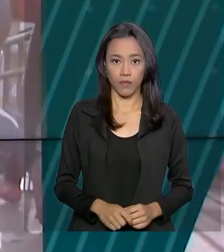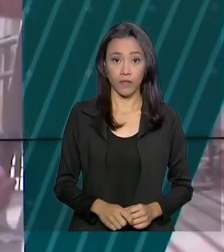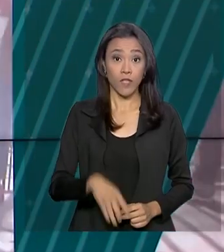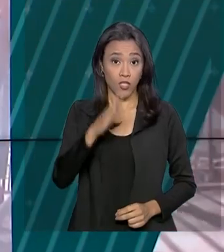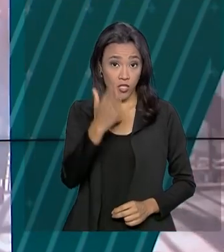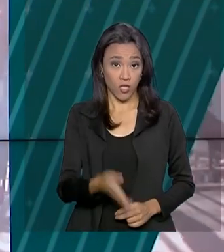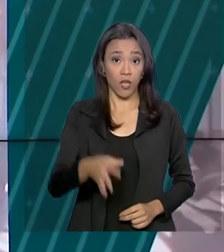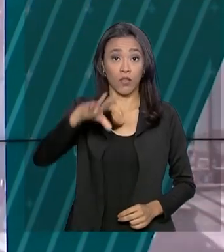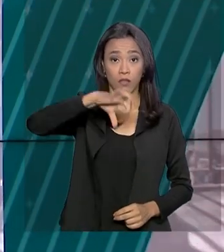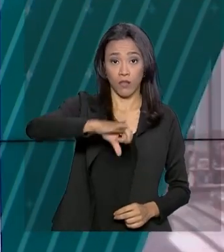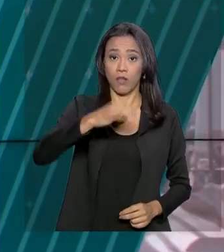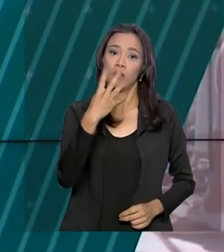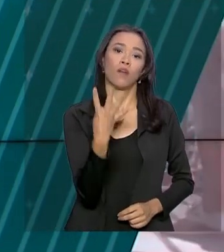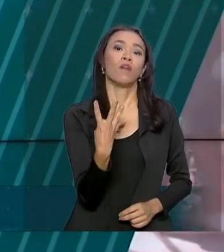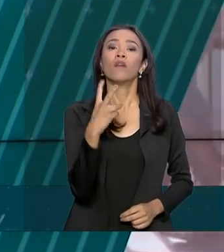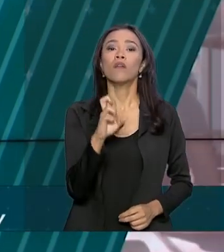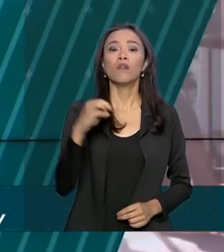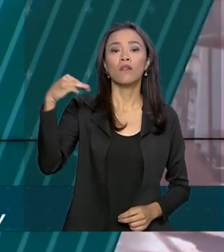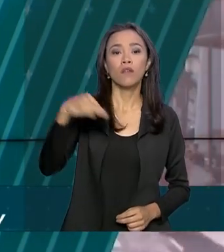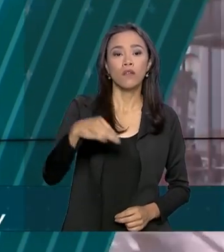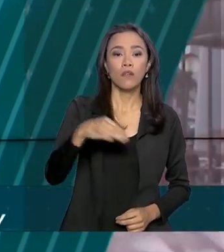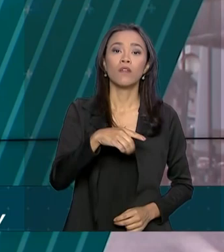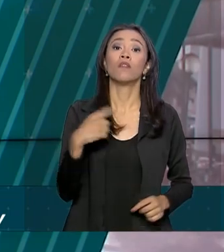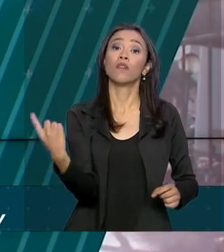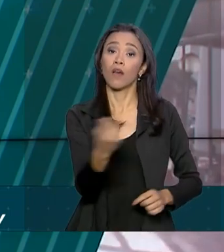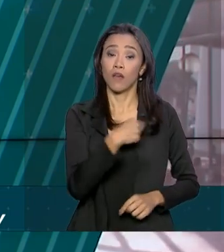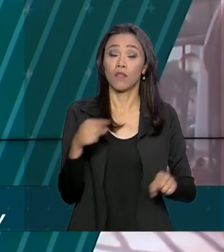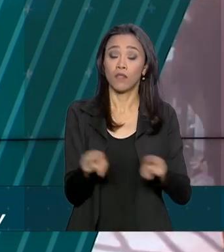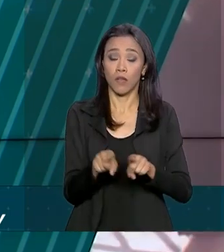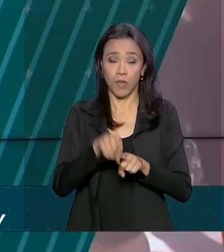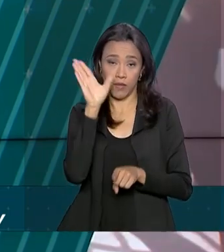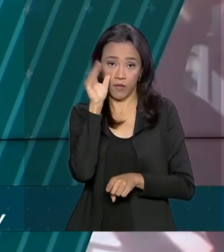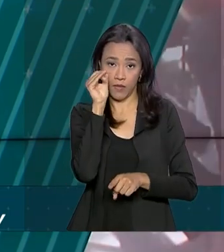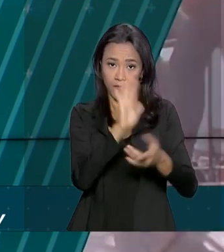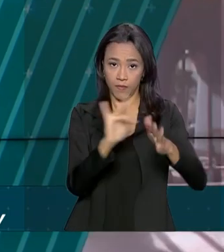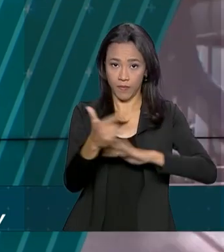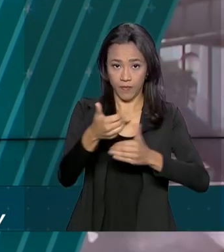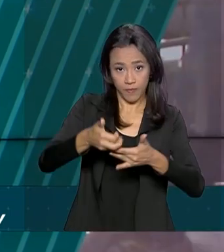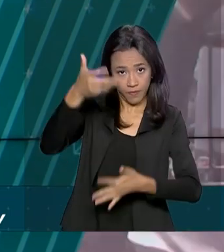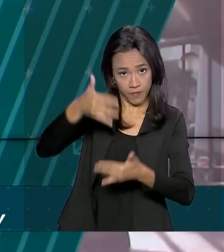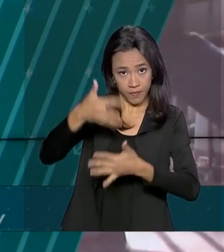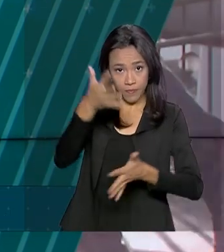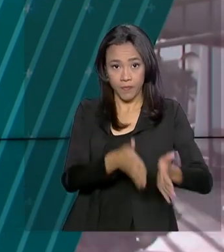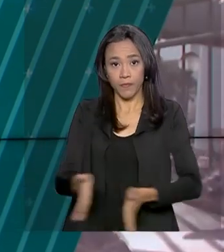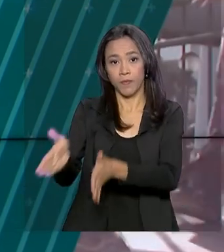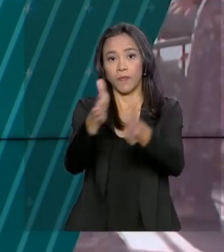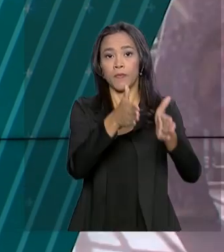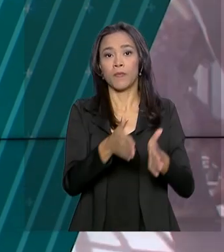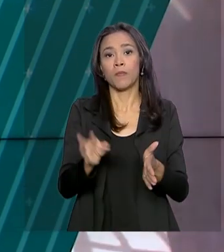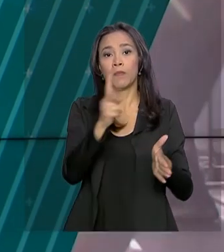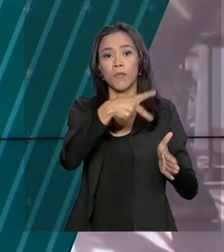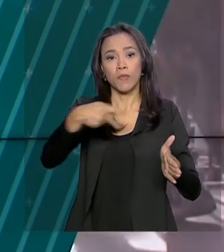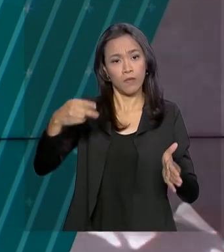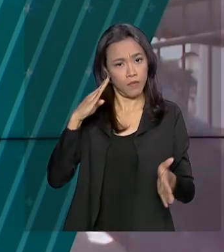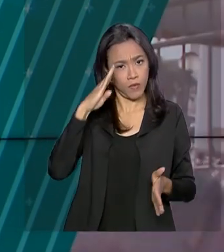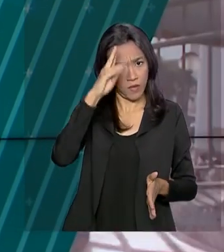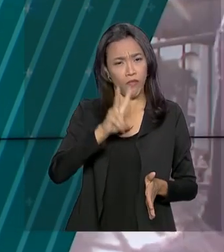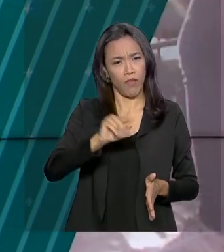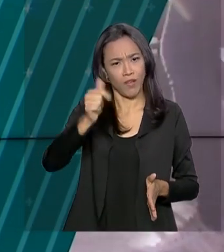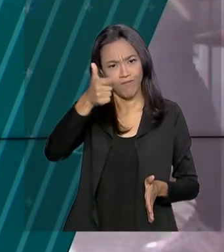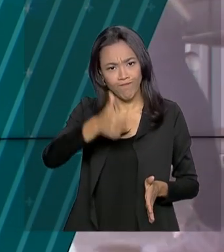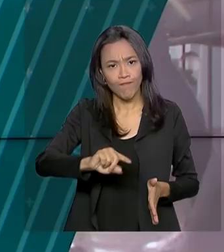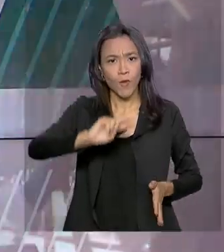São 9 horas e 45 minutos, estamos ao vivo também pelas redes sociais. O presidente Jair Bolsonaro será